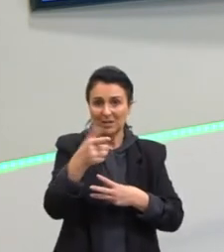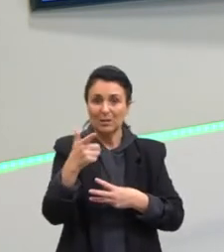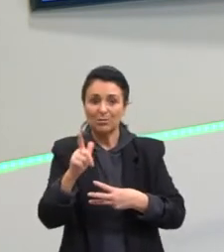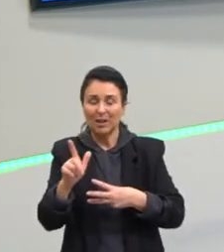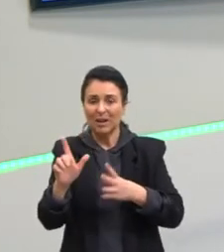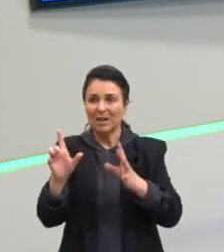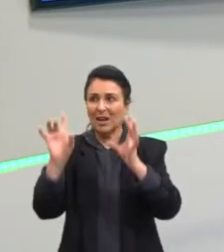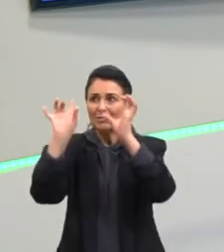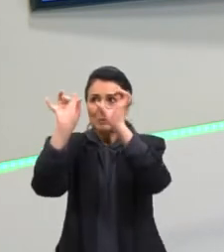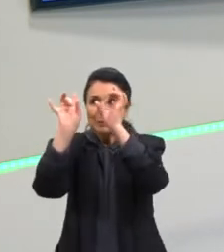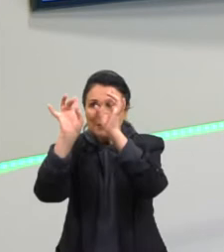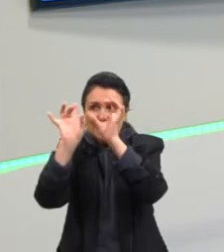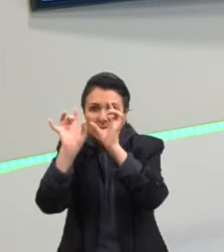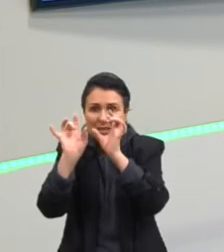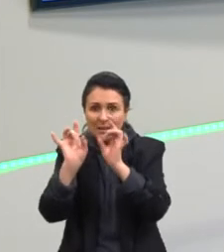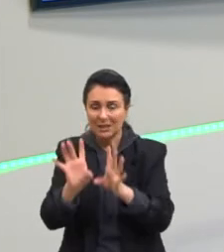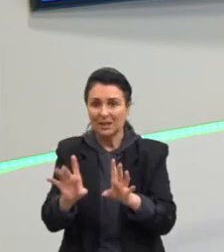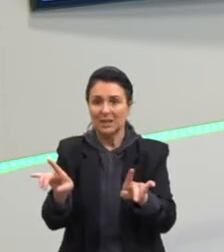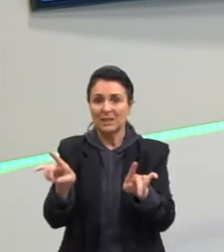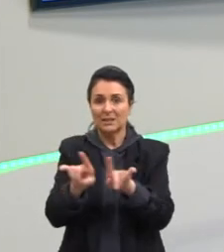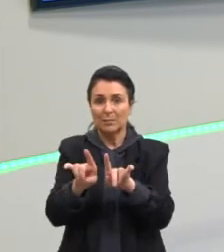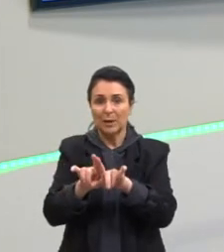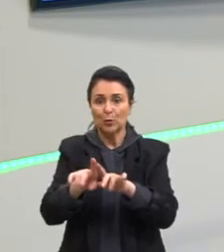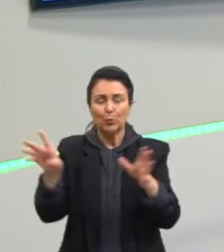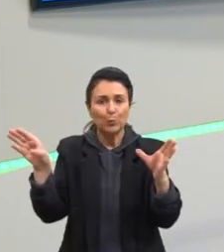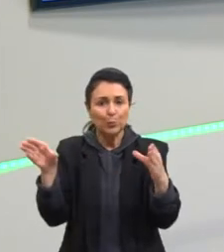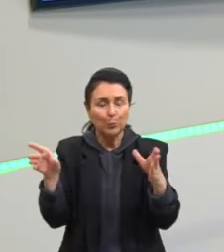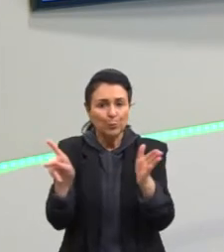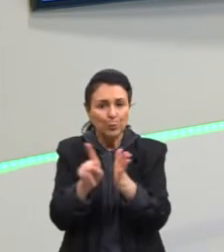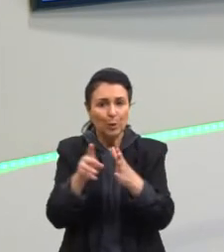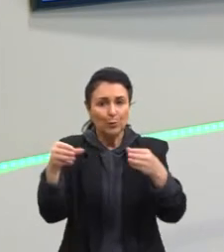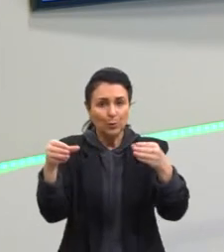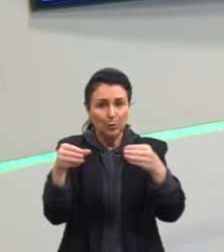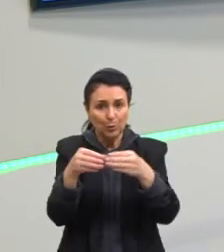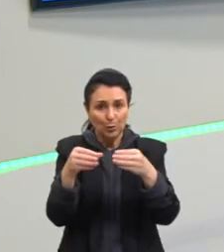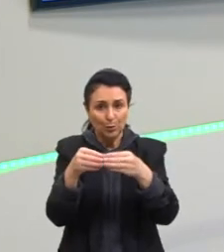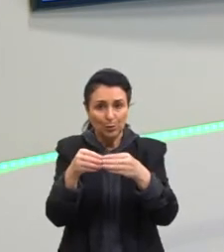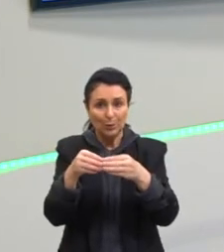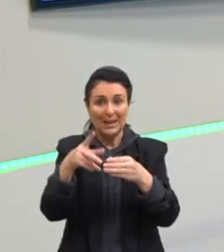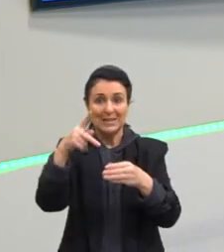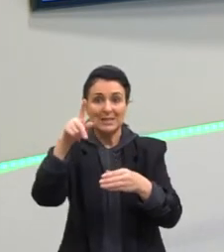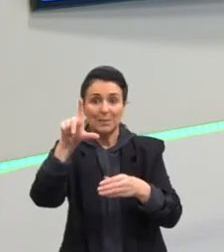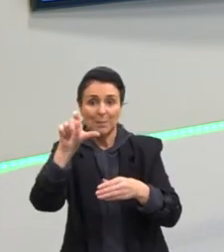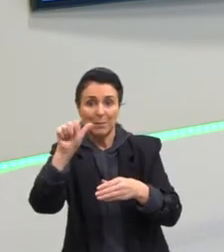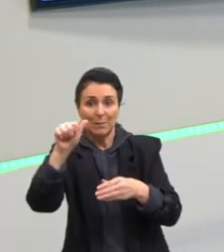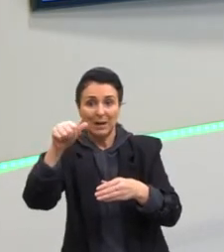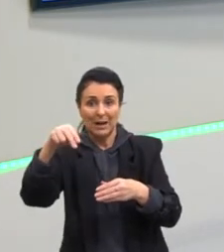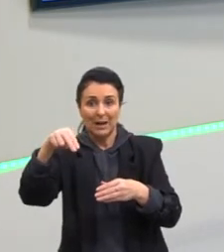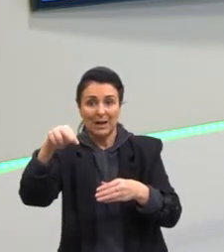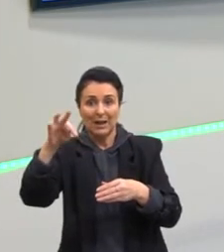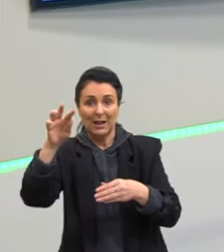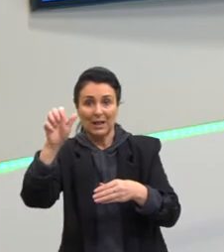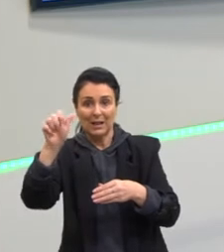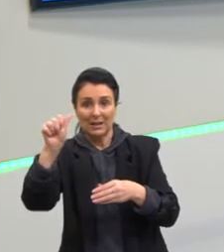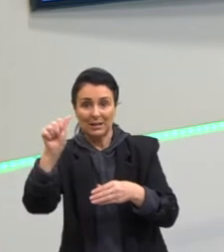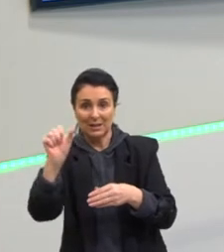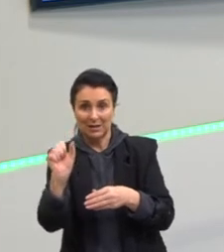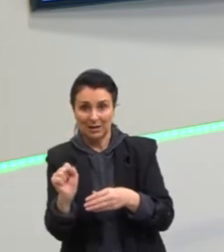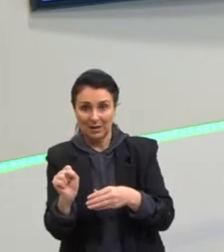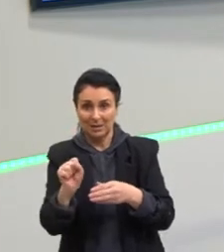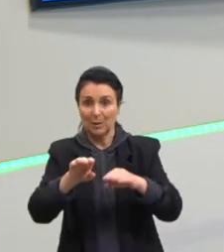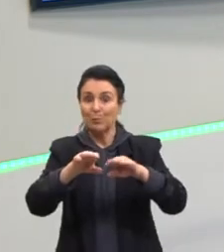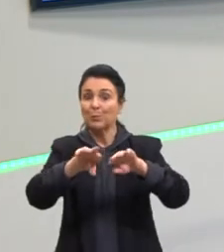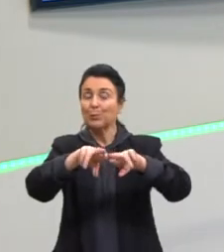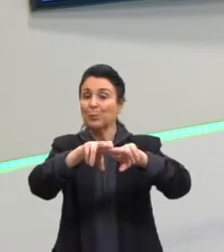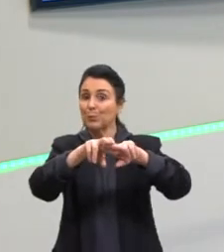especialidade que as células das plantas, do reino plant, têm. Então, ela foi retirada do reino plant e colocada